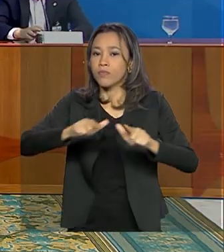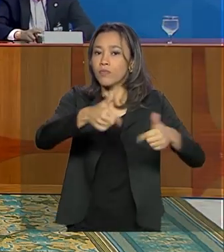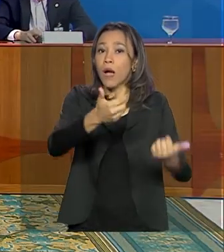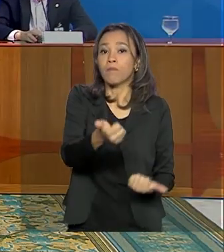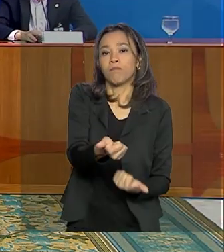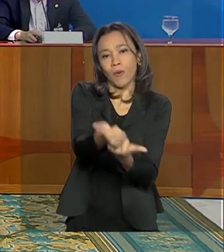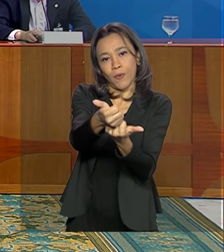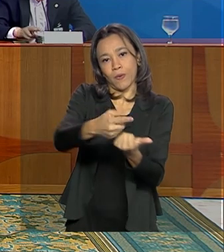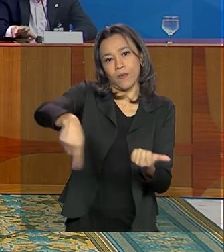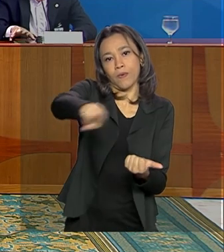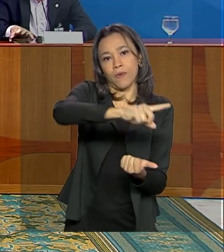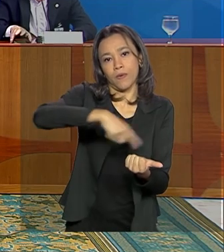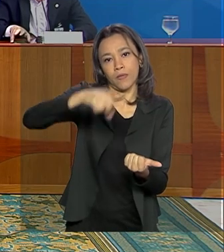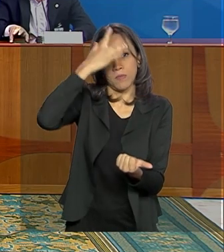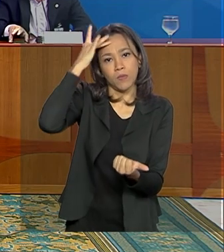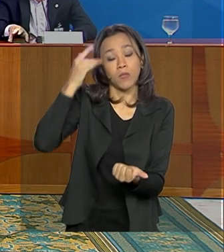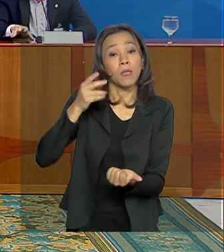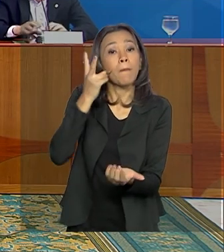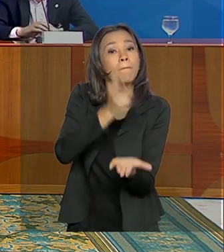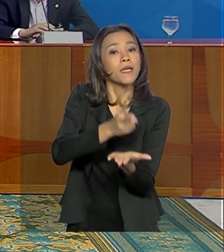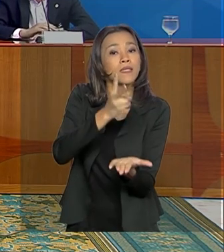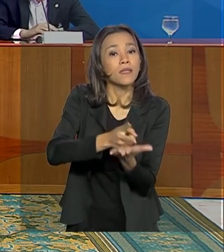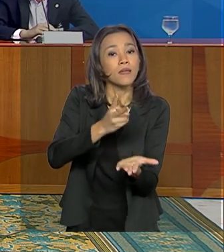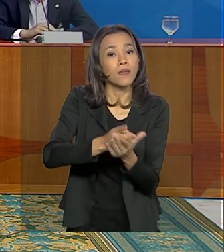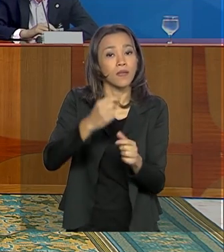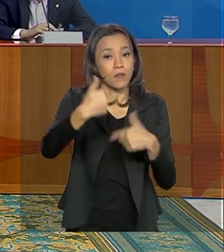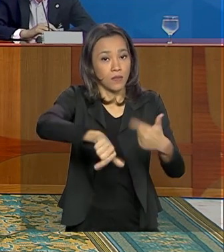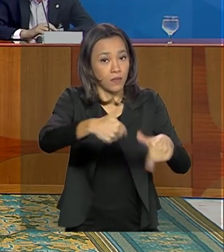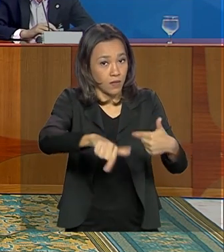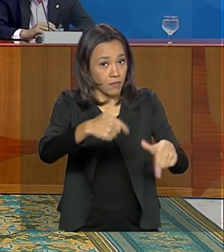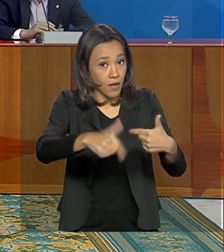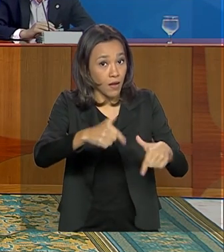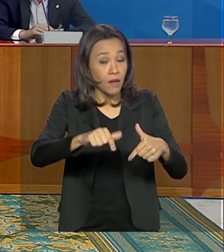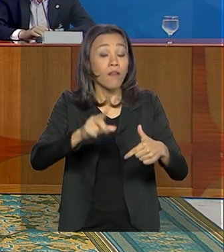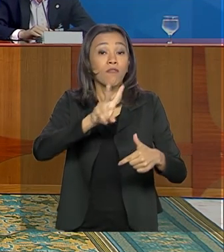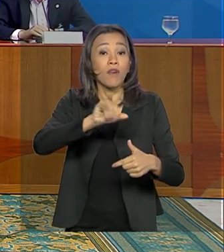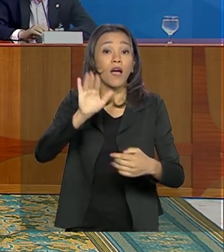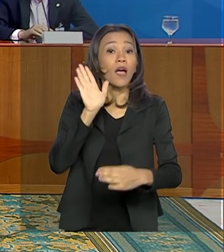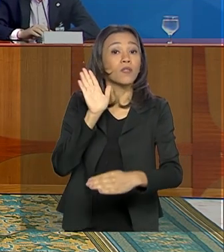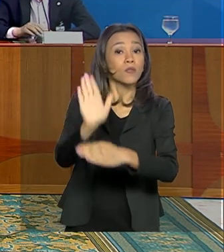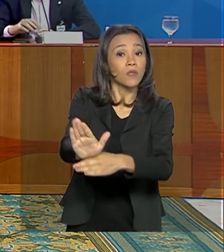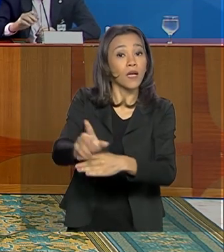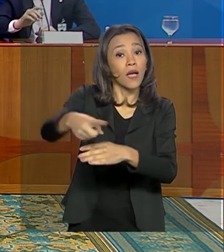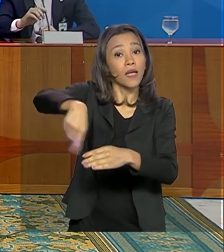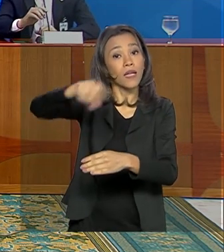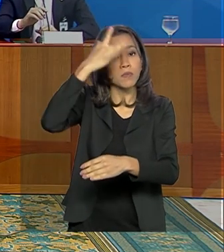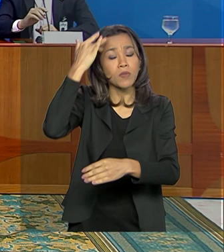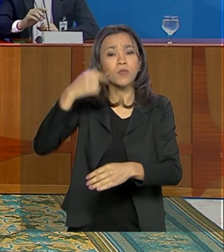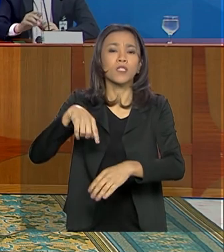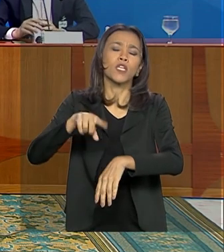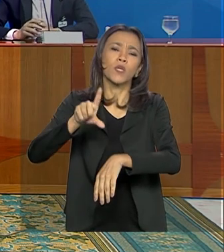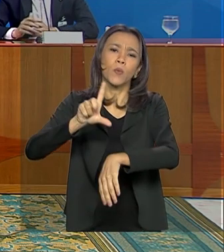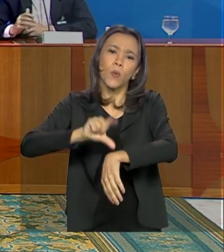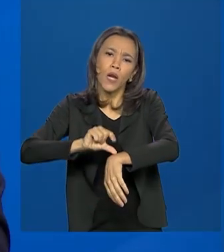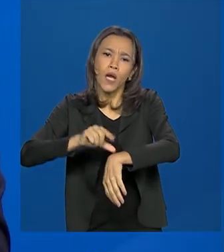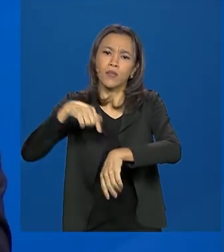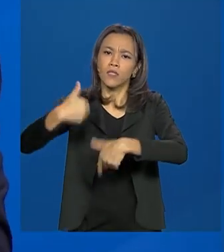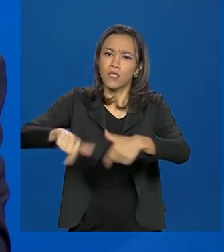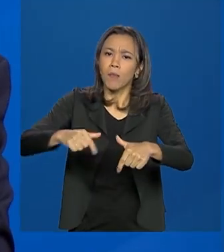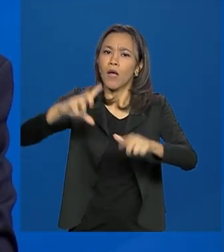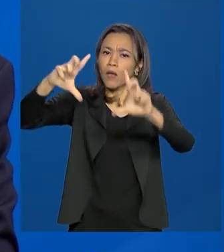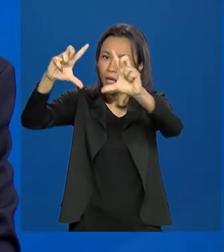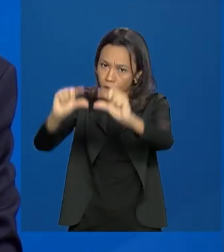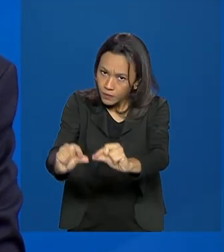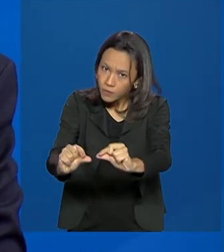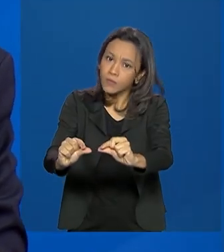Ele explicou que o programa de manutenção de empregos atende aqueles que tiverem a jornada reduzida ou o contrato suspenso. Em